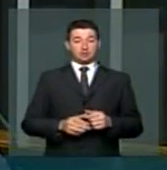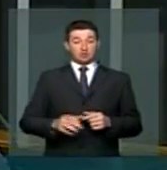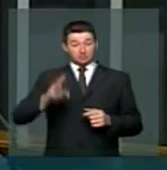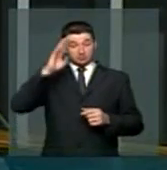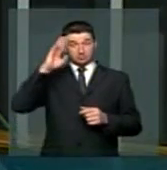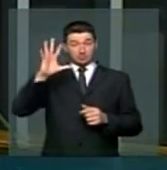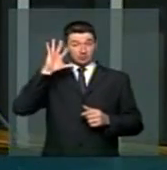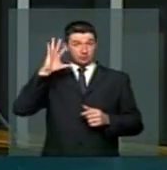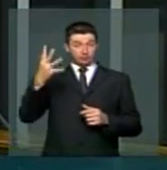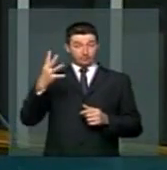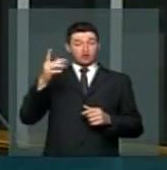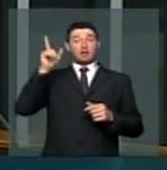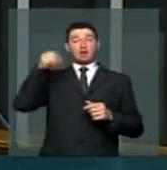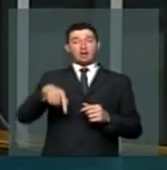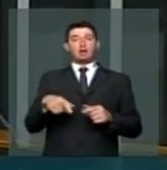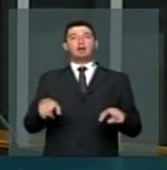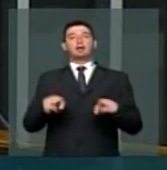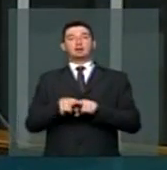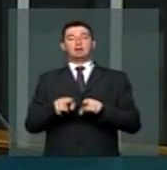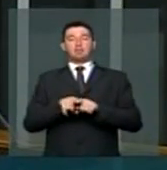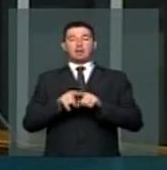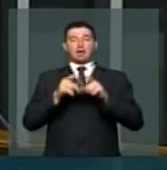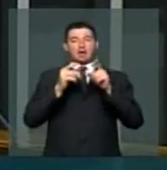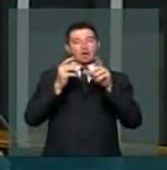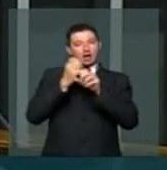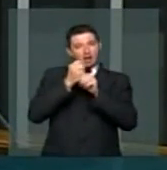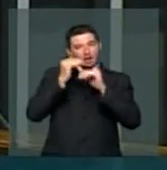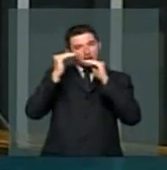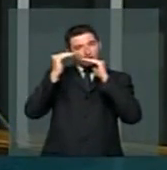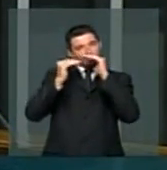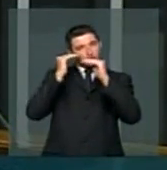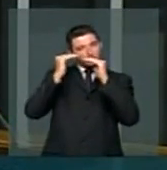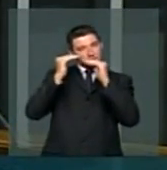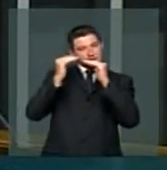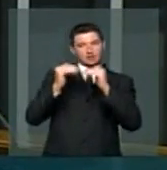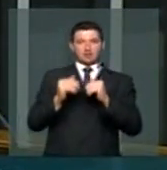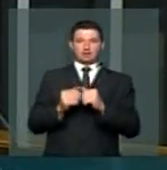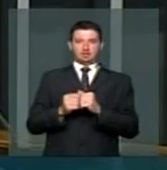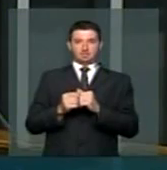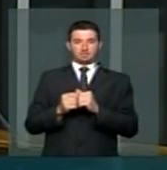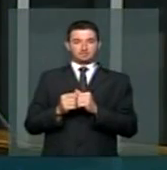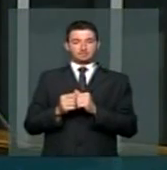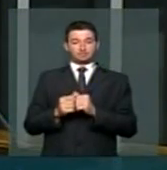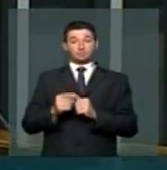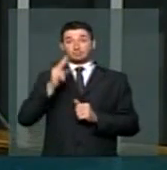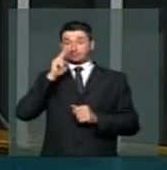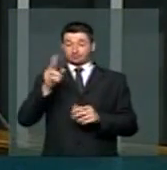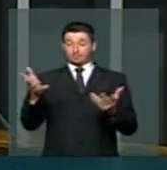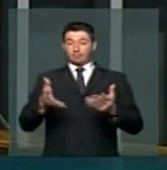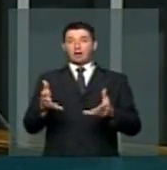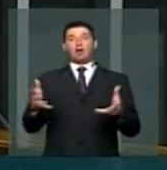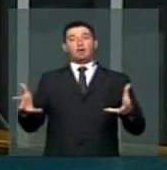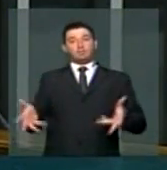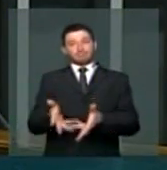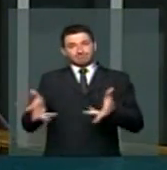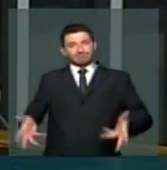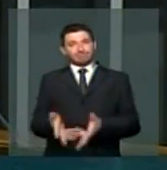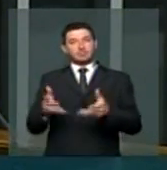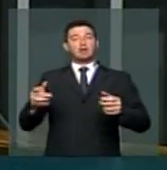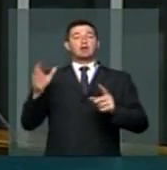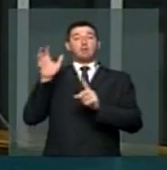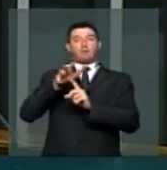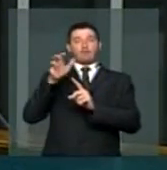remédio do veneno é, por vezes, a dose. E já estamos começando a sentir os seus efeitos colaterais.